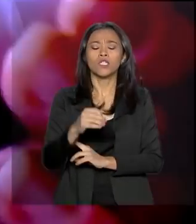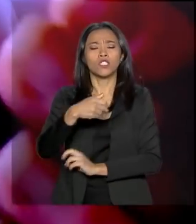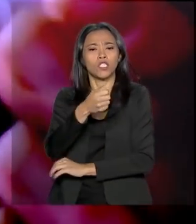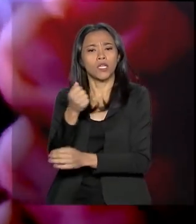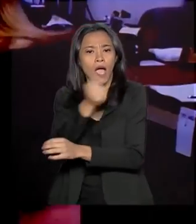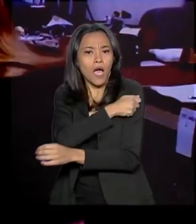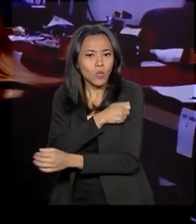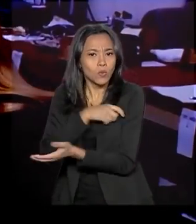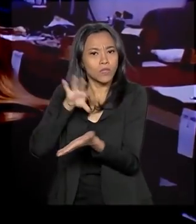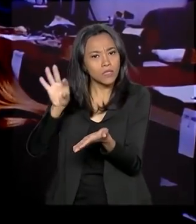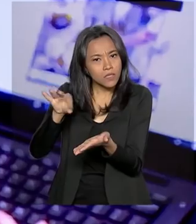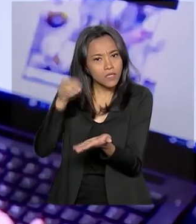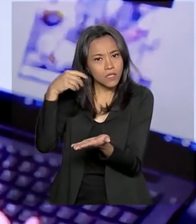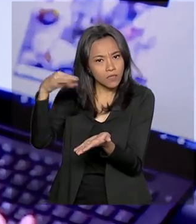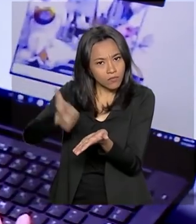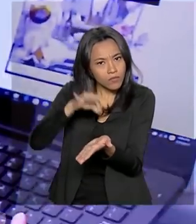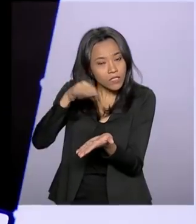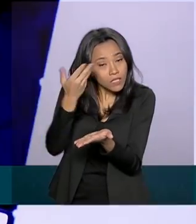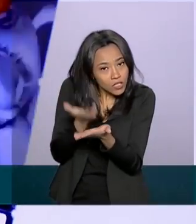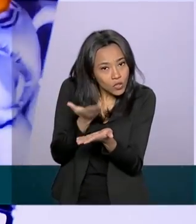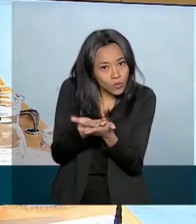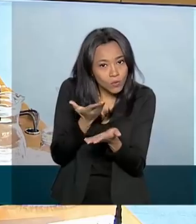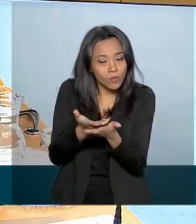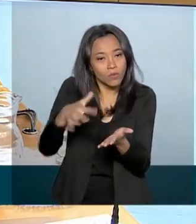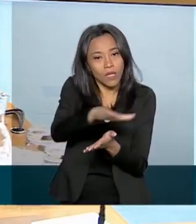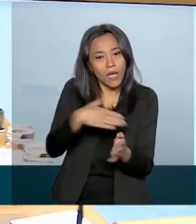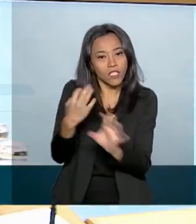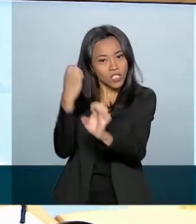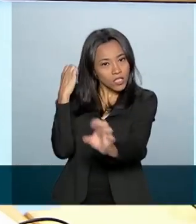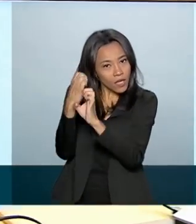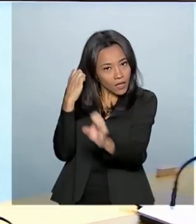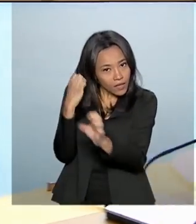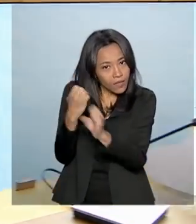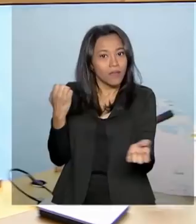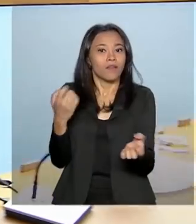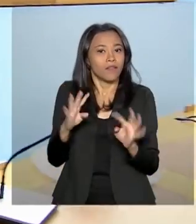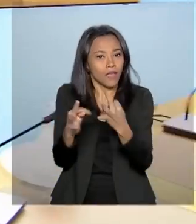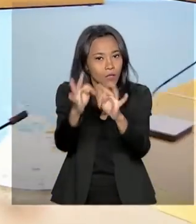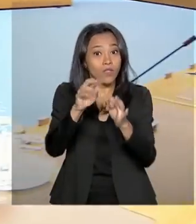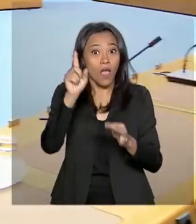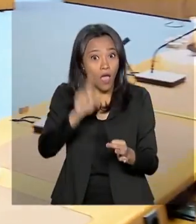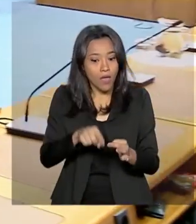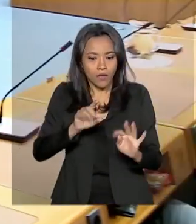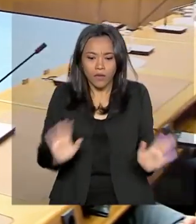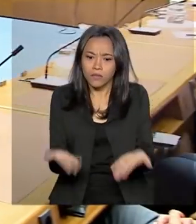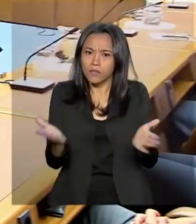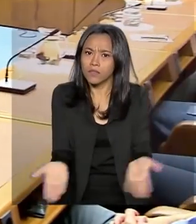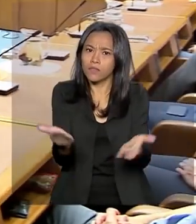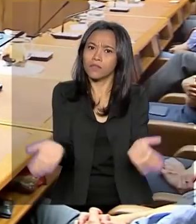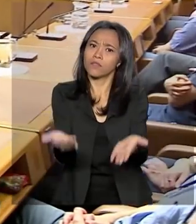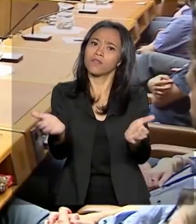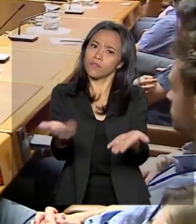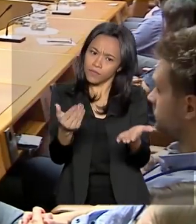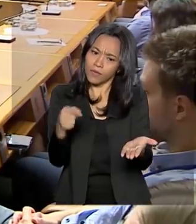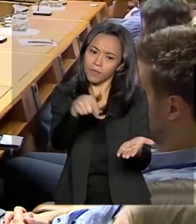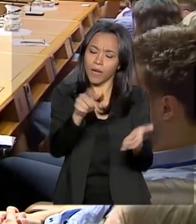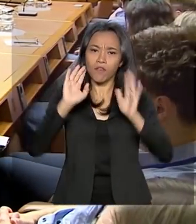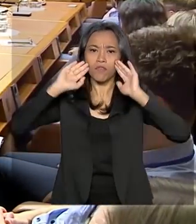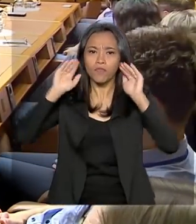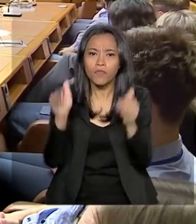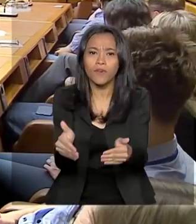nas engenharias e em tecnologia. Números que motivam a criação de iniciativas voltadas para